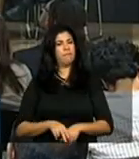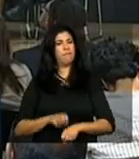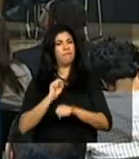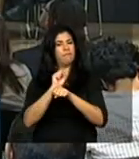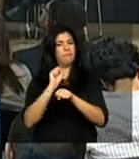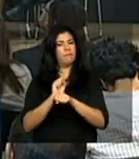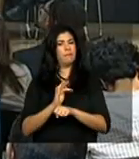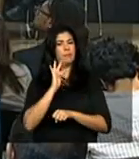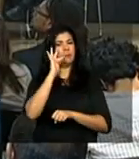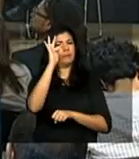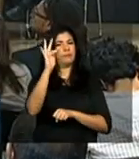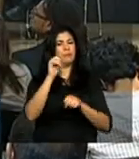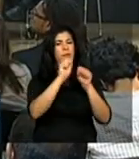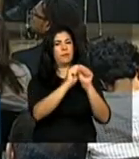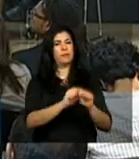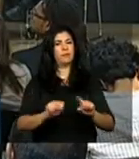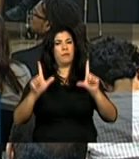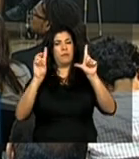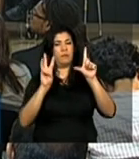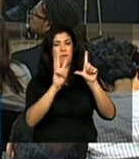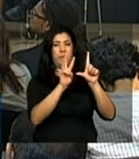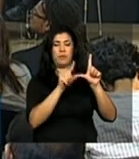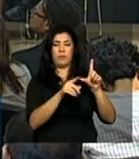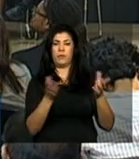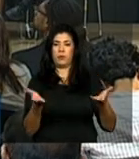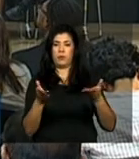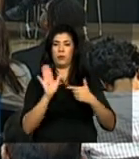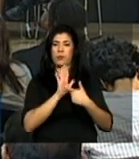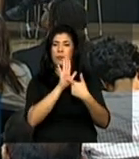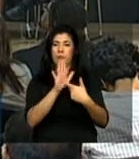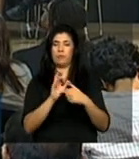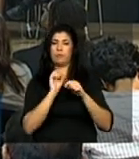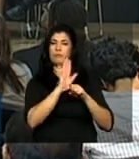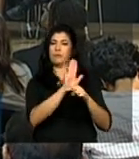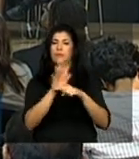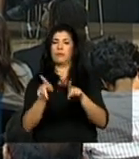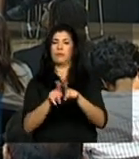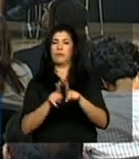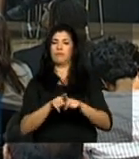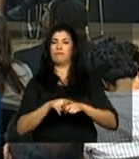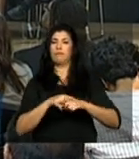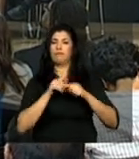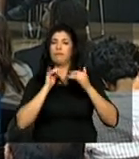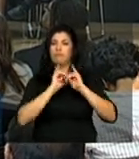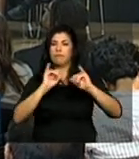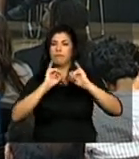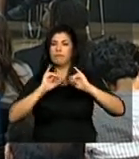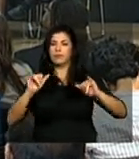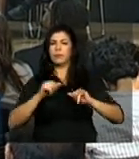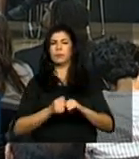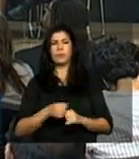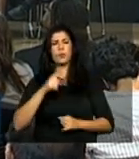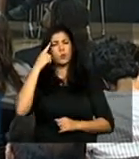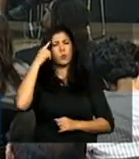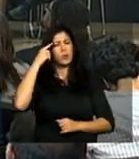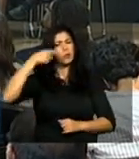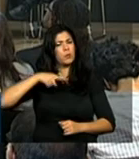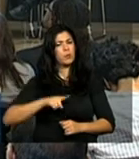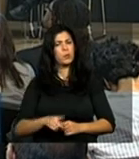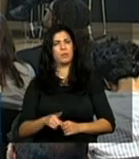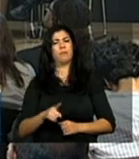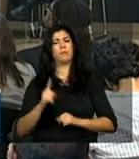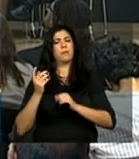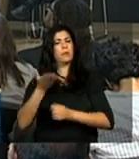este portal que está sendo lançado aqui hoje ajude a promover uma reflexão mais aprofundada sobre o passado